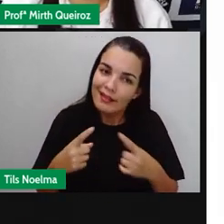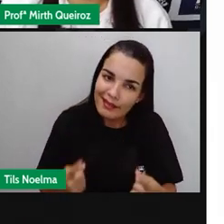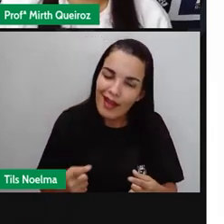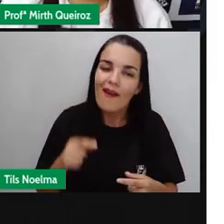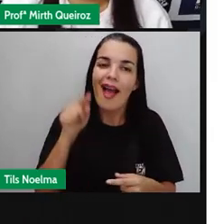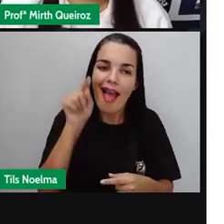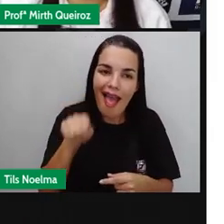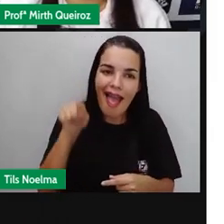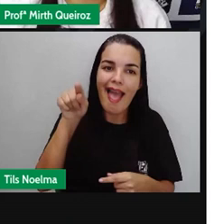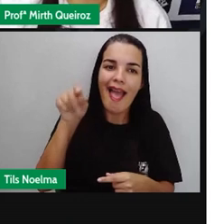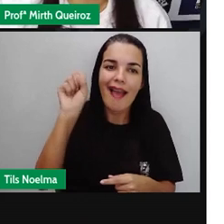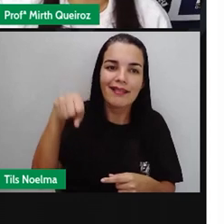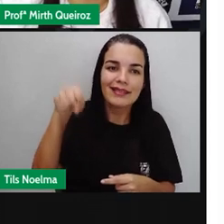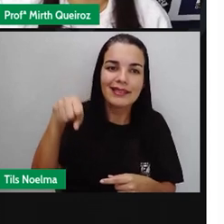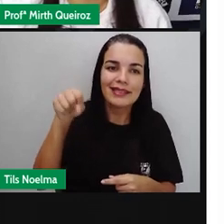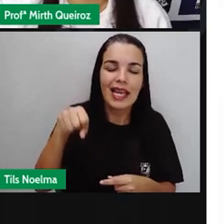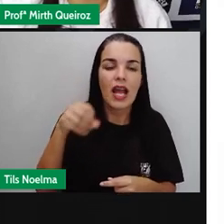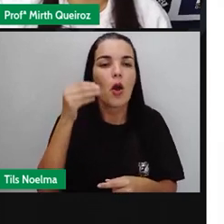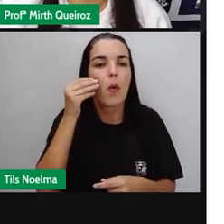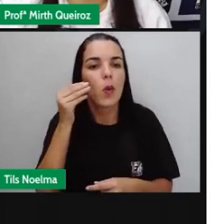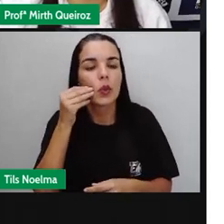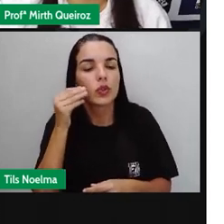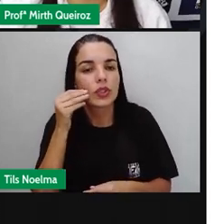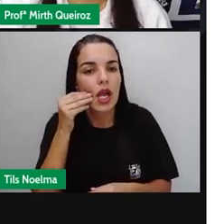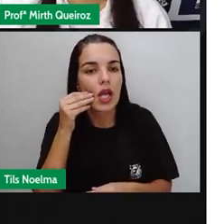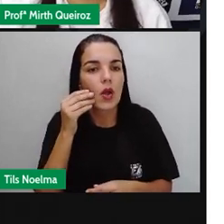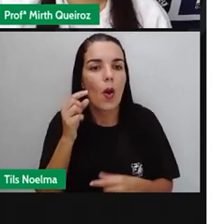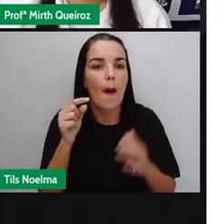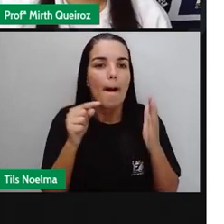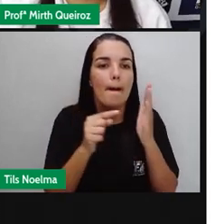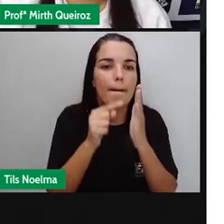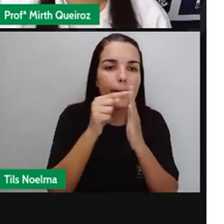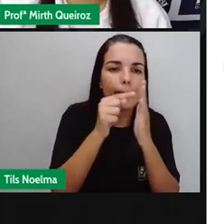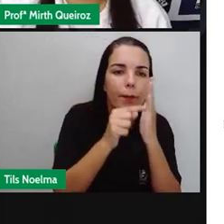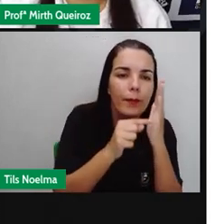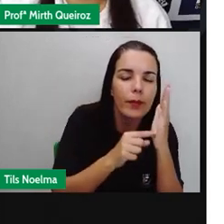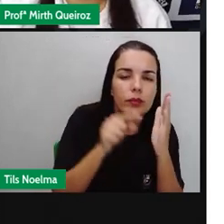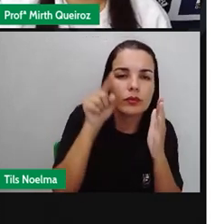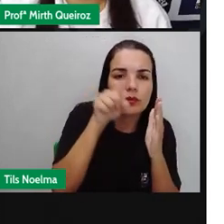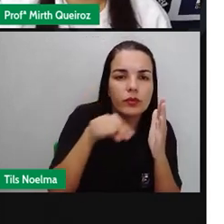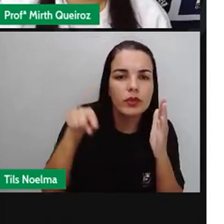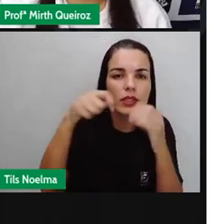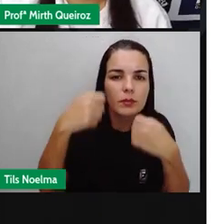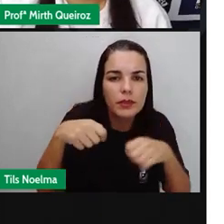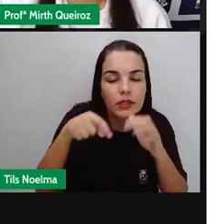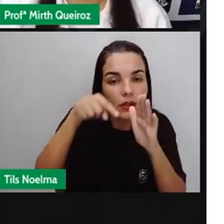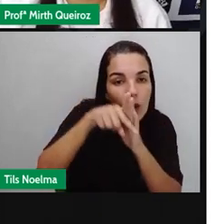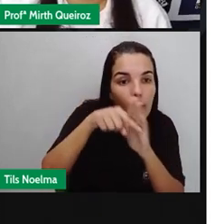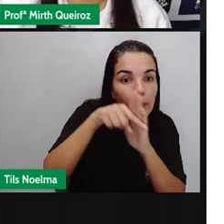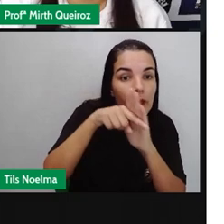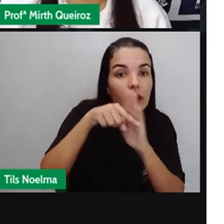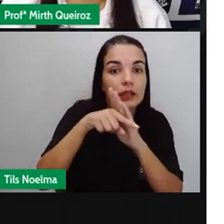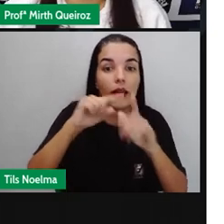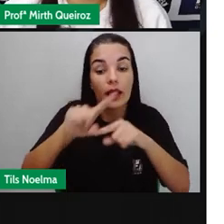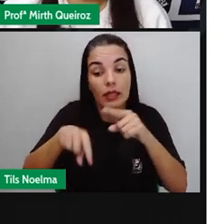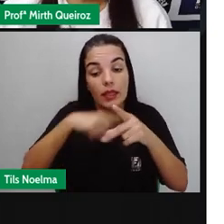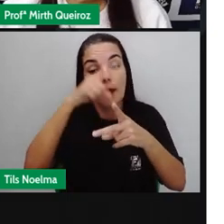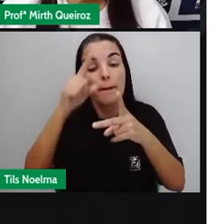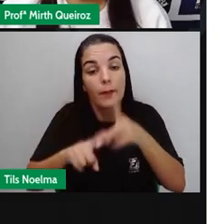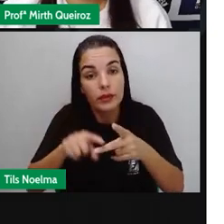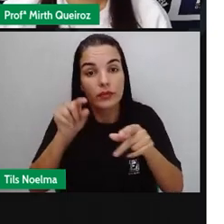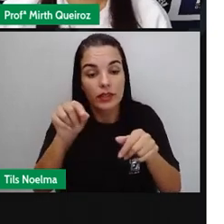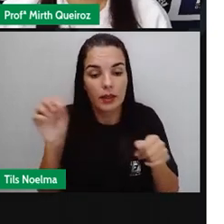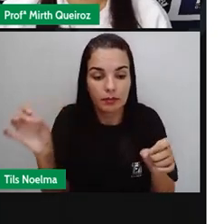Esses pontos Aqui que a PRO Colocou para vocês São pontos Que vocês vão analisar Após a produção